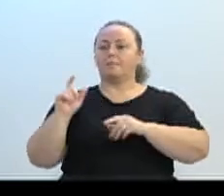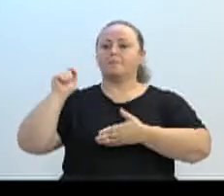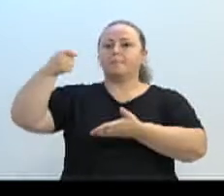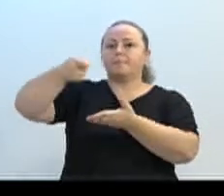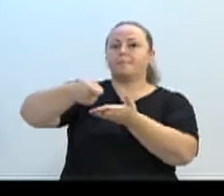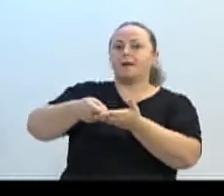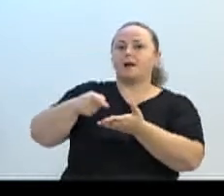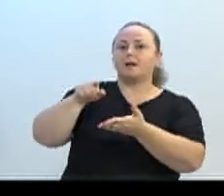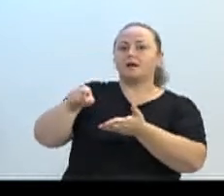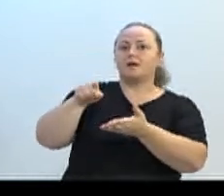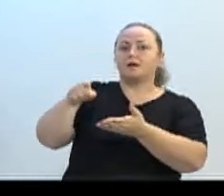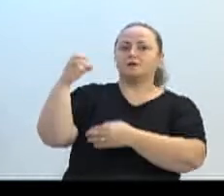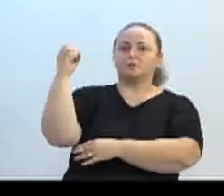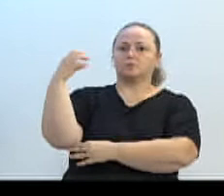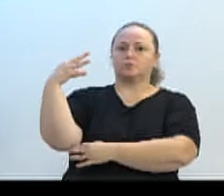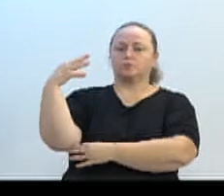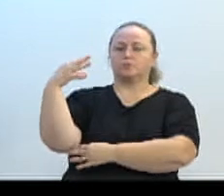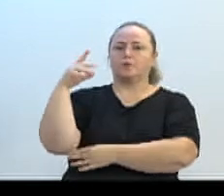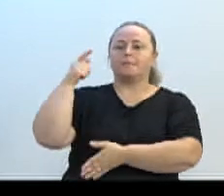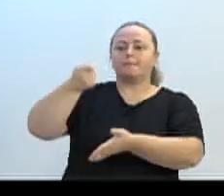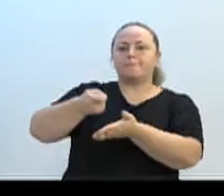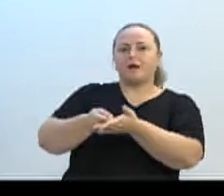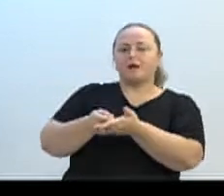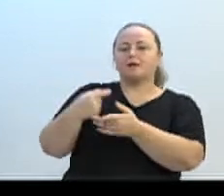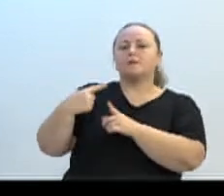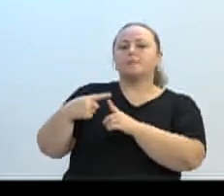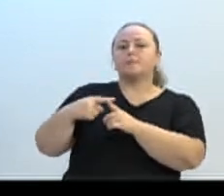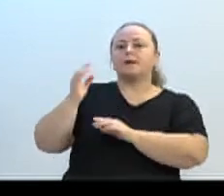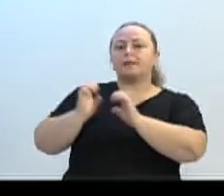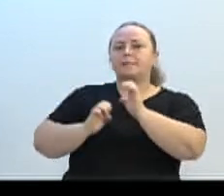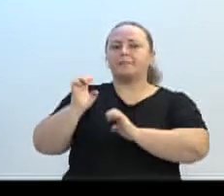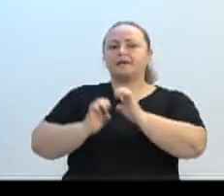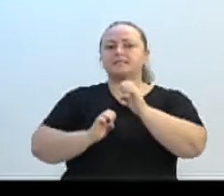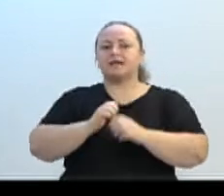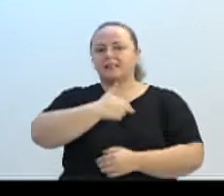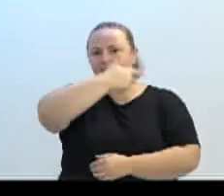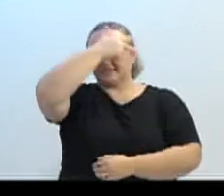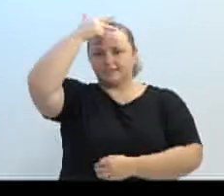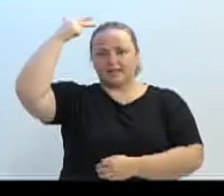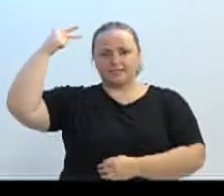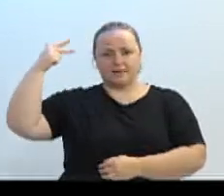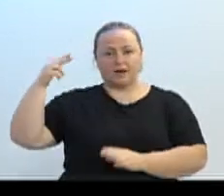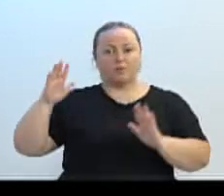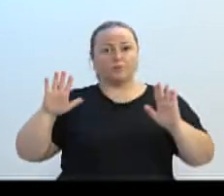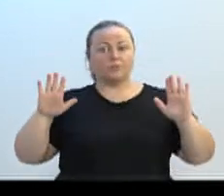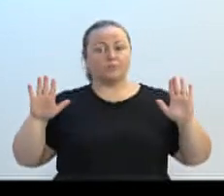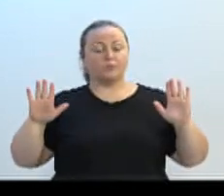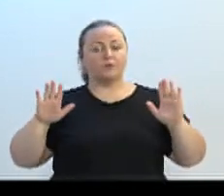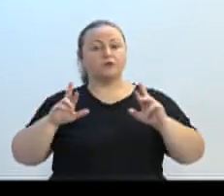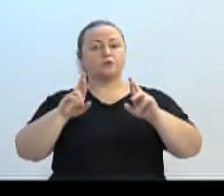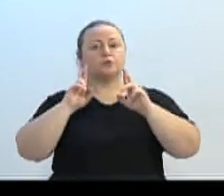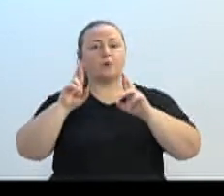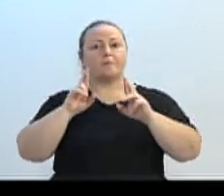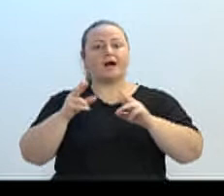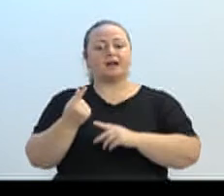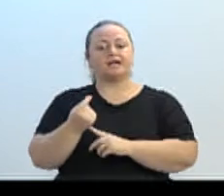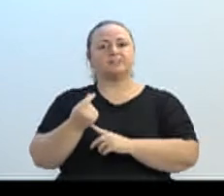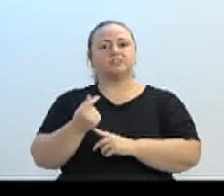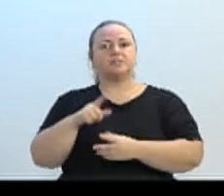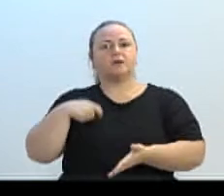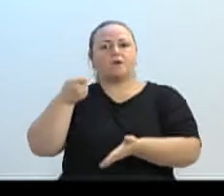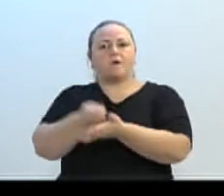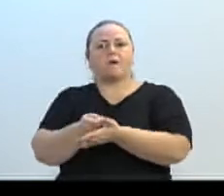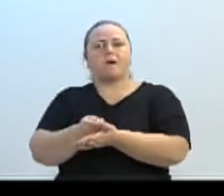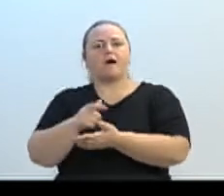parte da iluminação do Natal aqui no nosso centro. Dois pontos eles não instalaram, mas uma parte ela instalou. Tomara que não estão